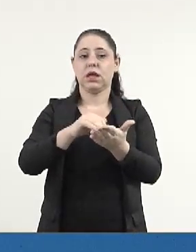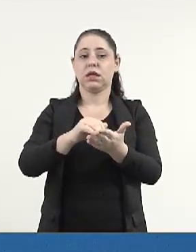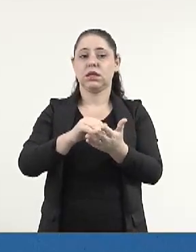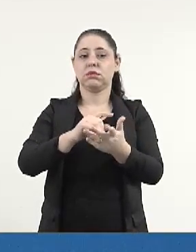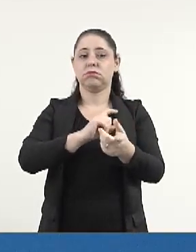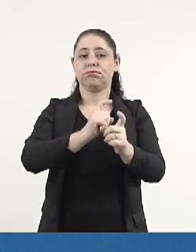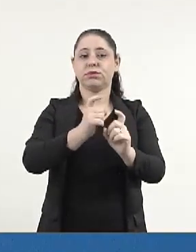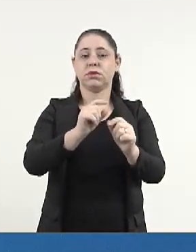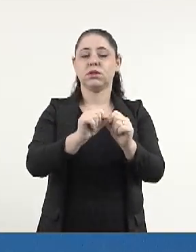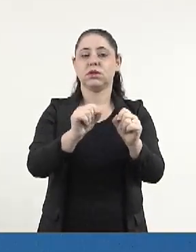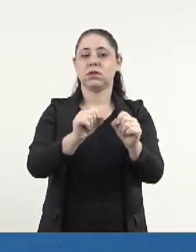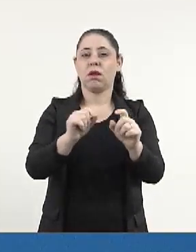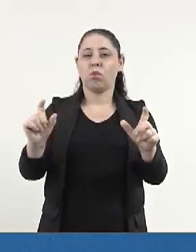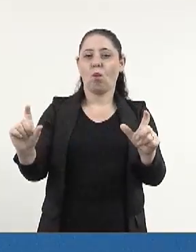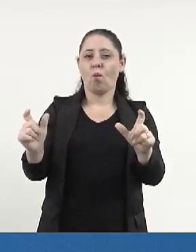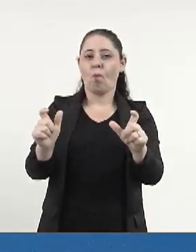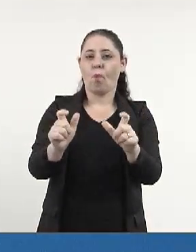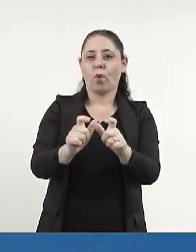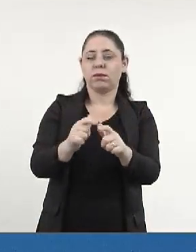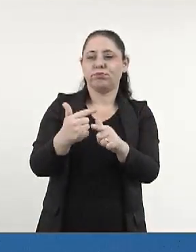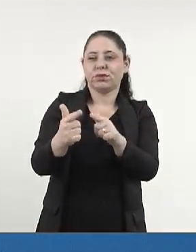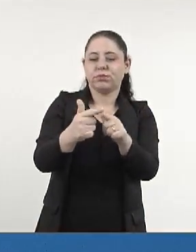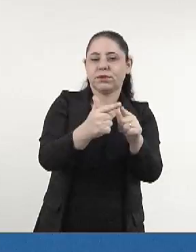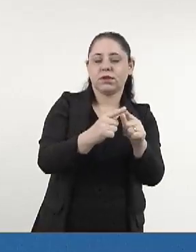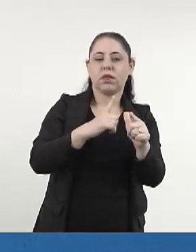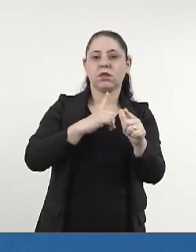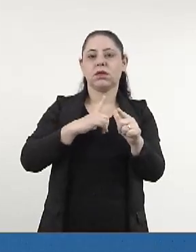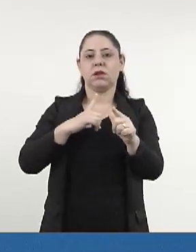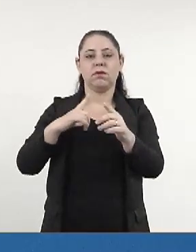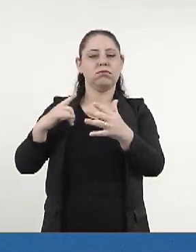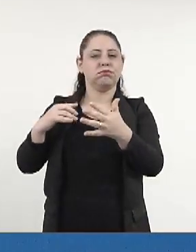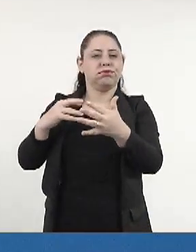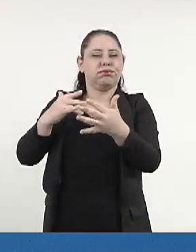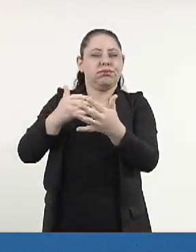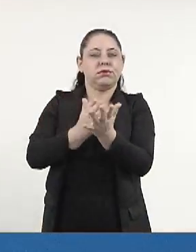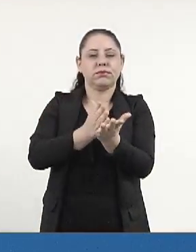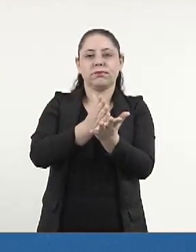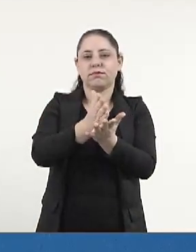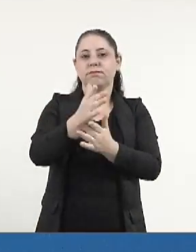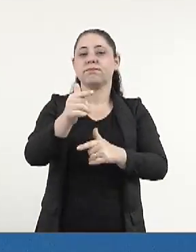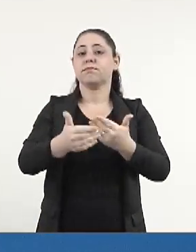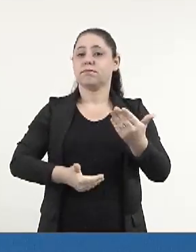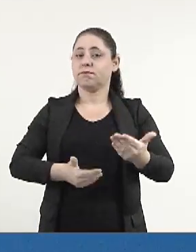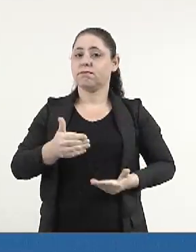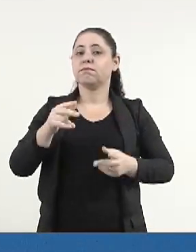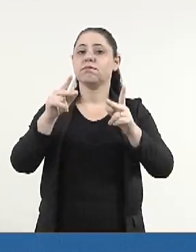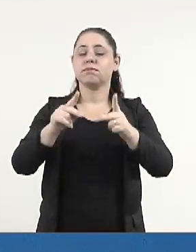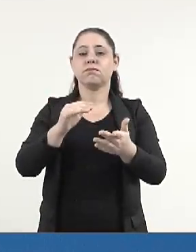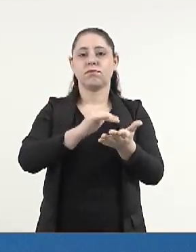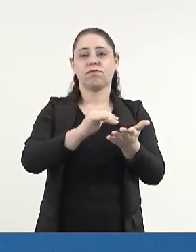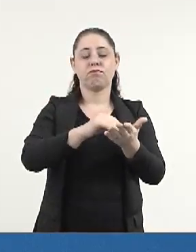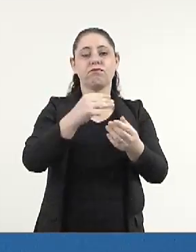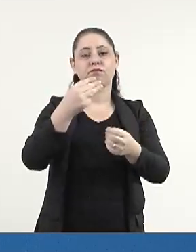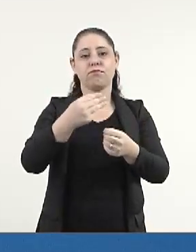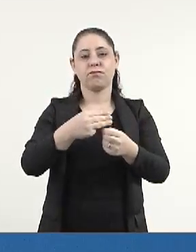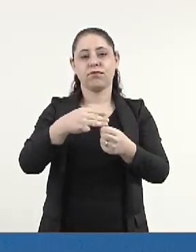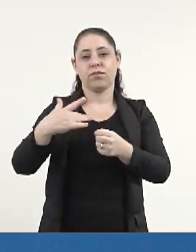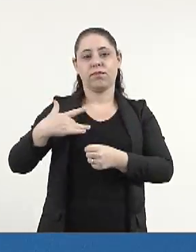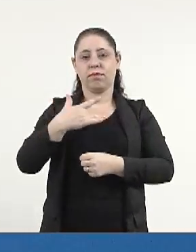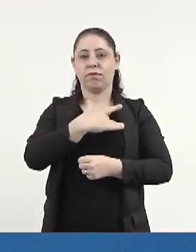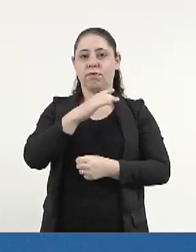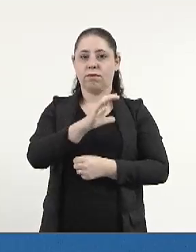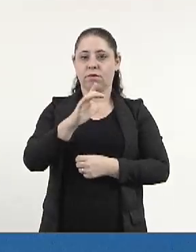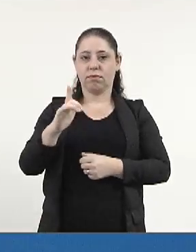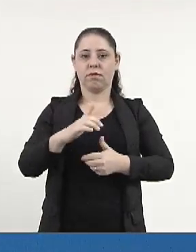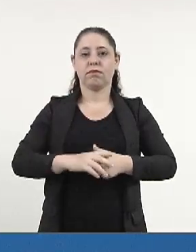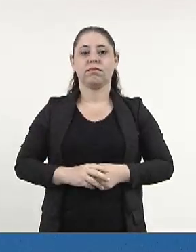Redução de Danos, Beatriz teve uma longa trajetória como servidora pública na Secretaria Municipal de Saúde de